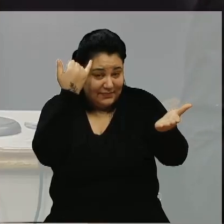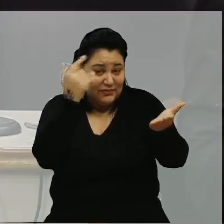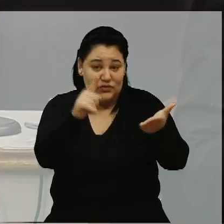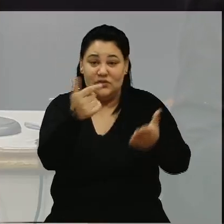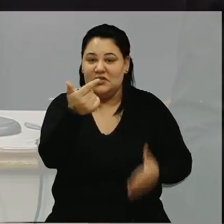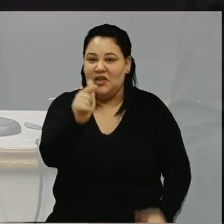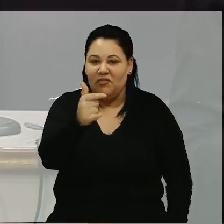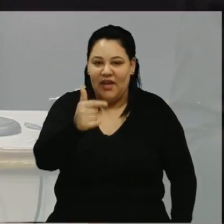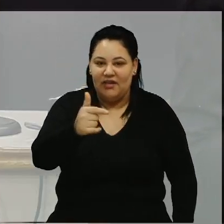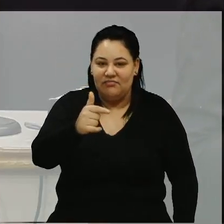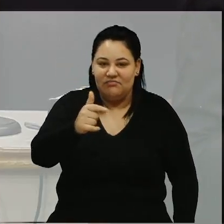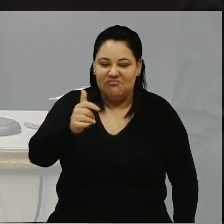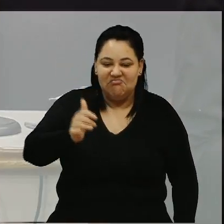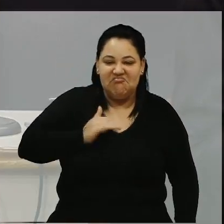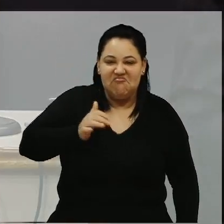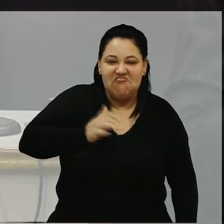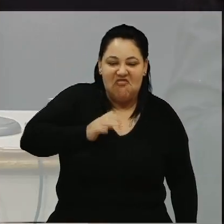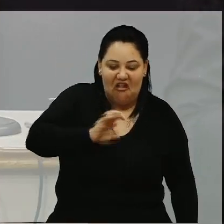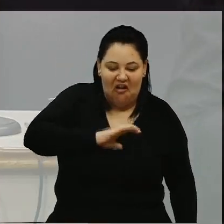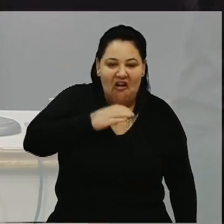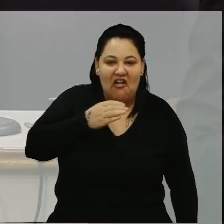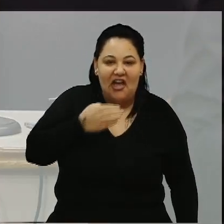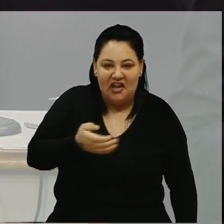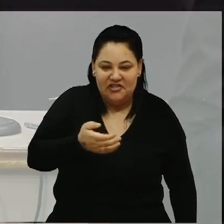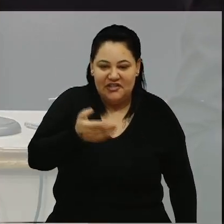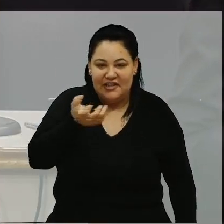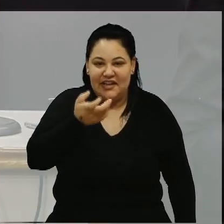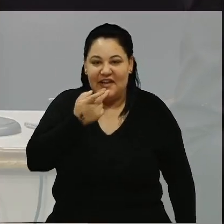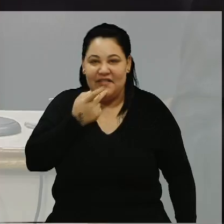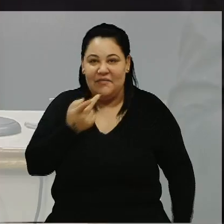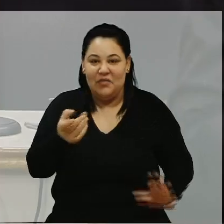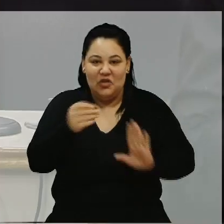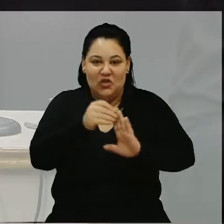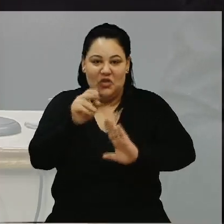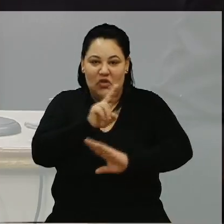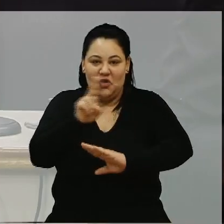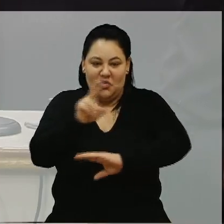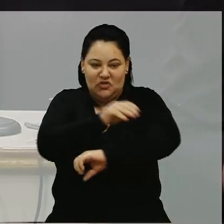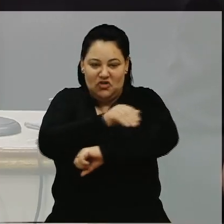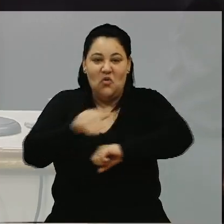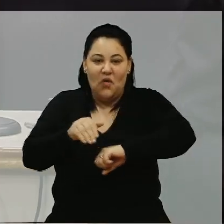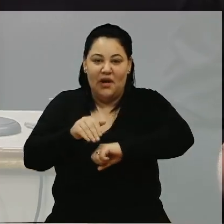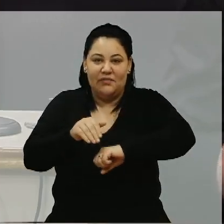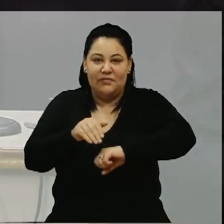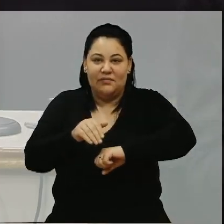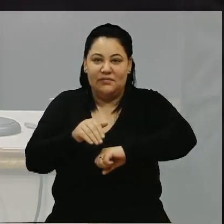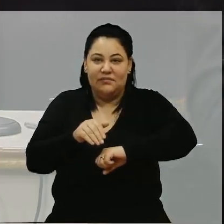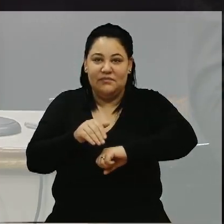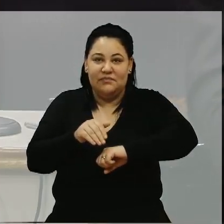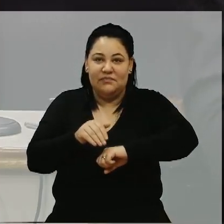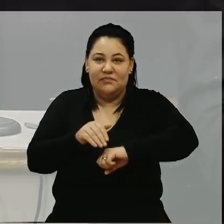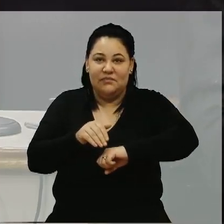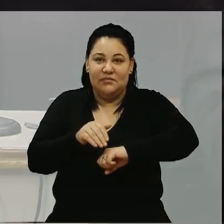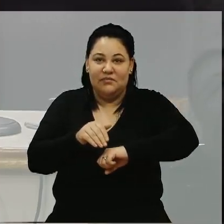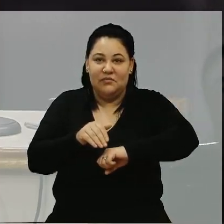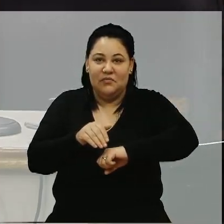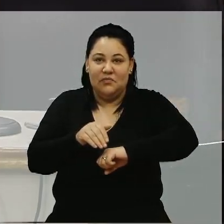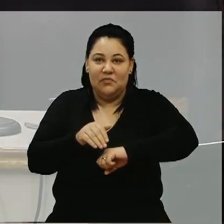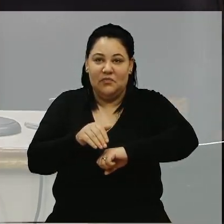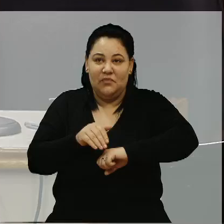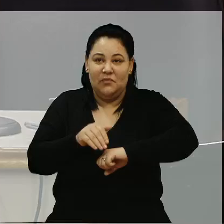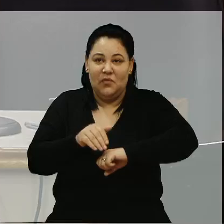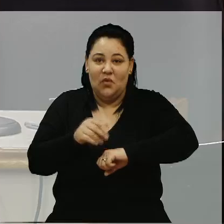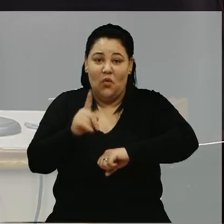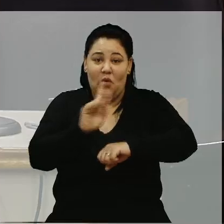culhão e quer ficar nomeando rua e quer ficar no compadril empregando seus